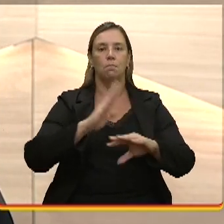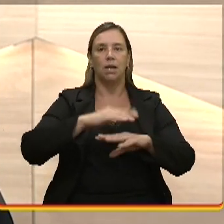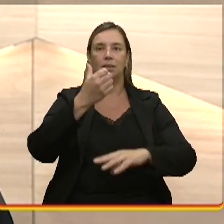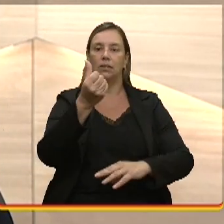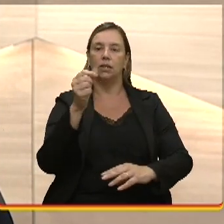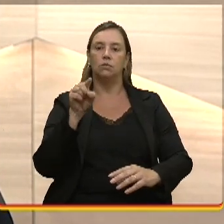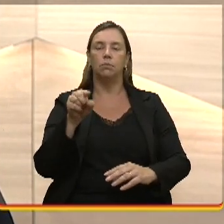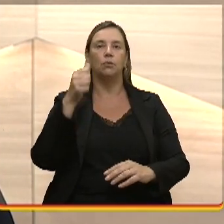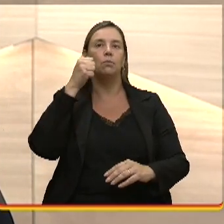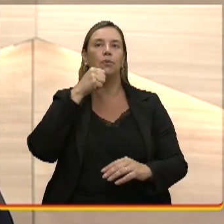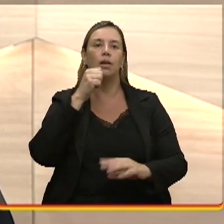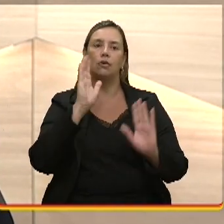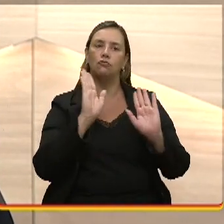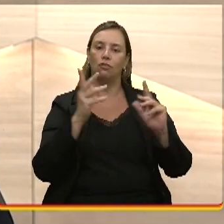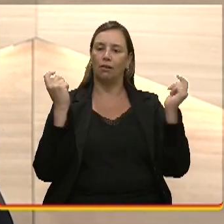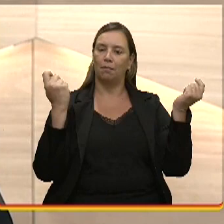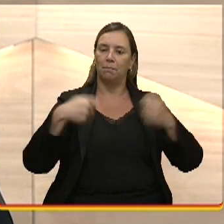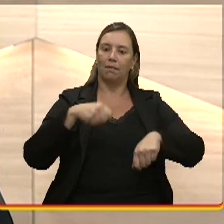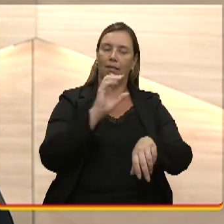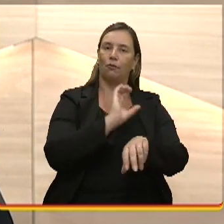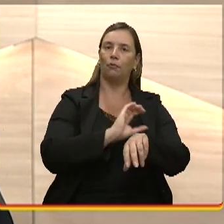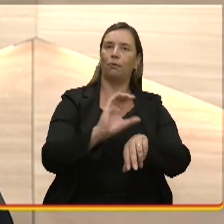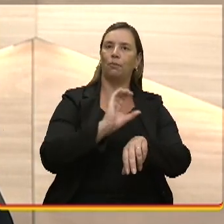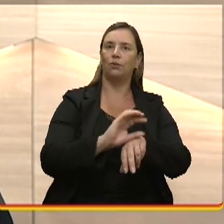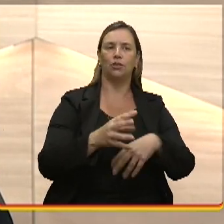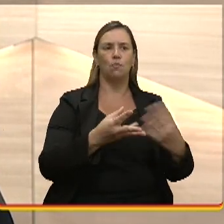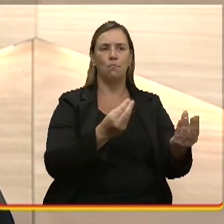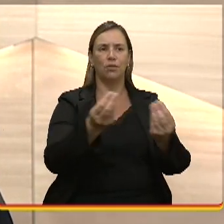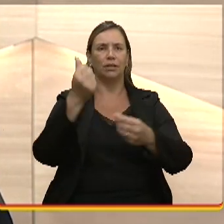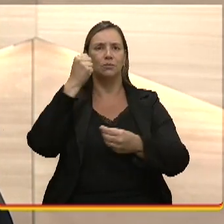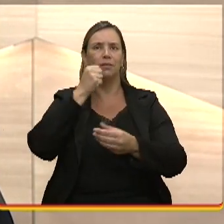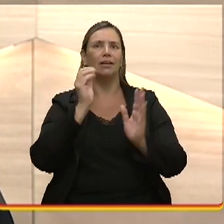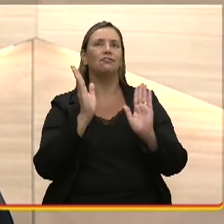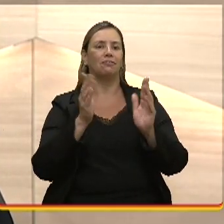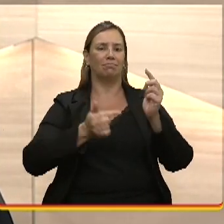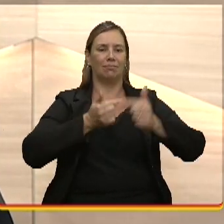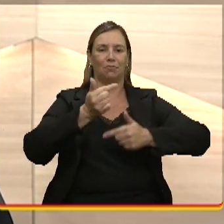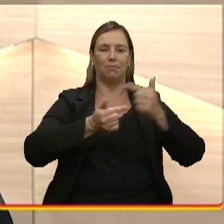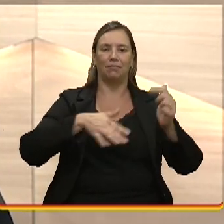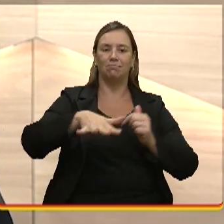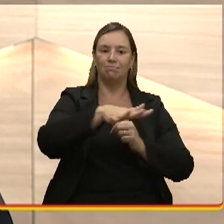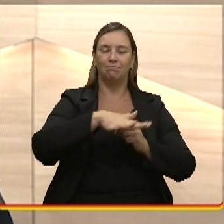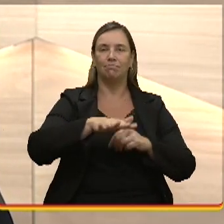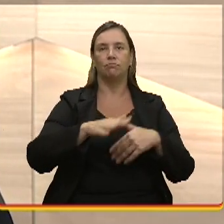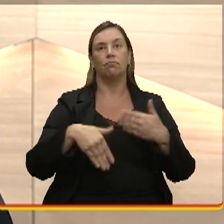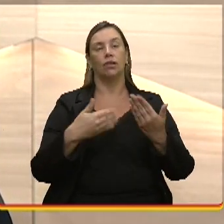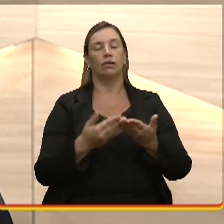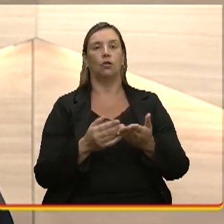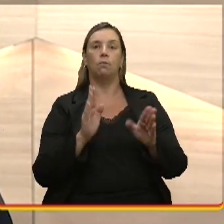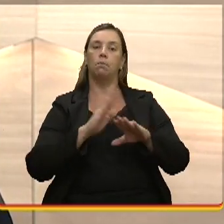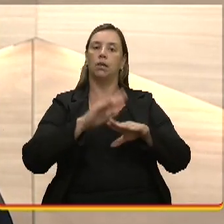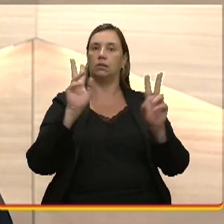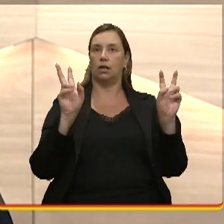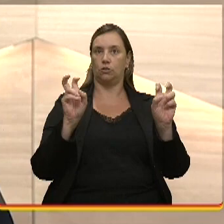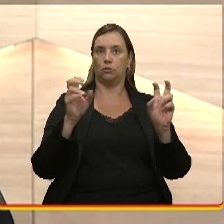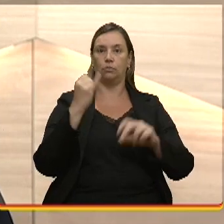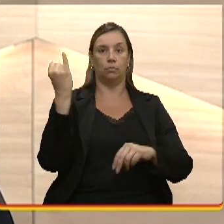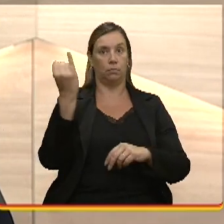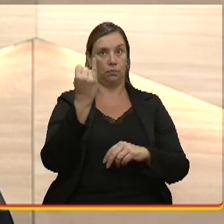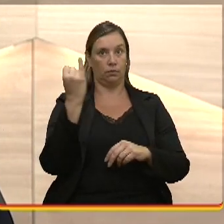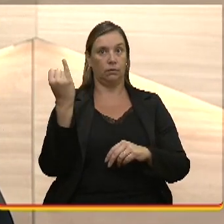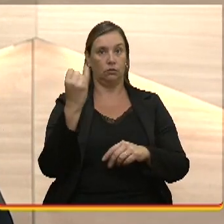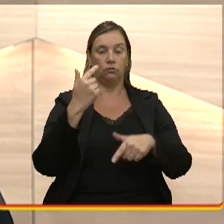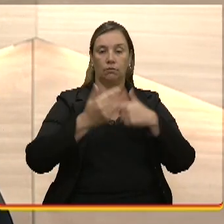já foram capacitadas e muitas delas estão atuando. Para falar mais sobre esse importante trabalho